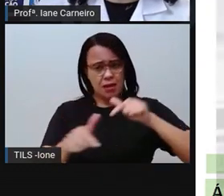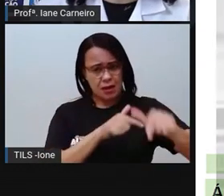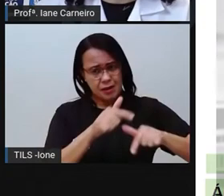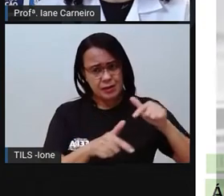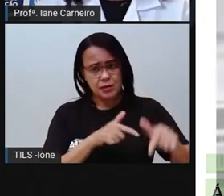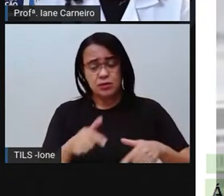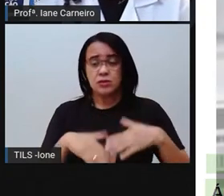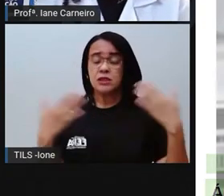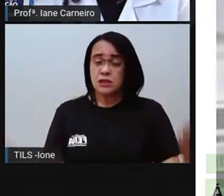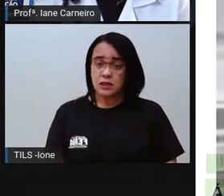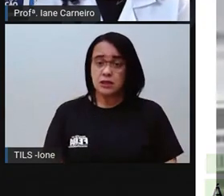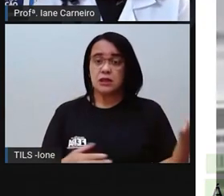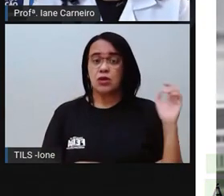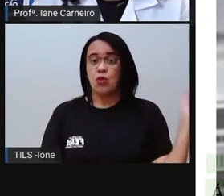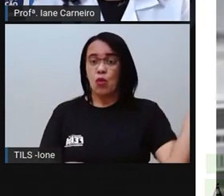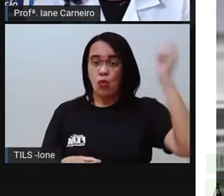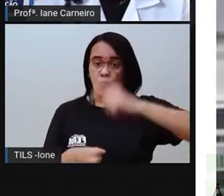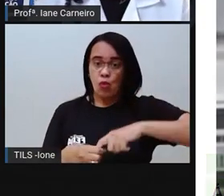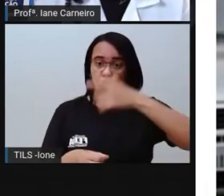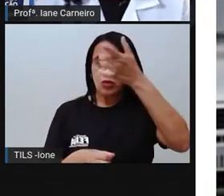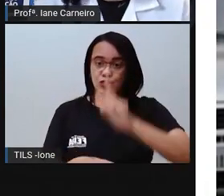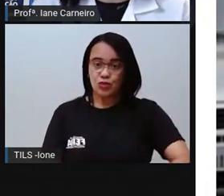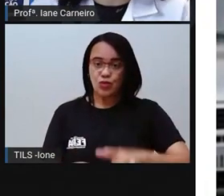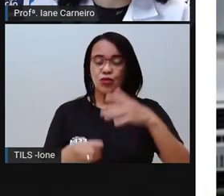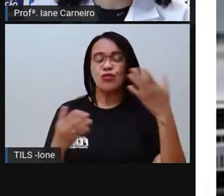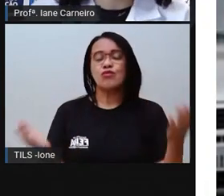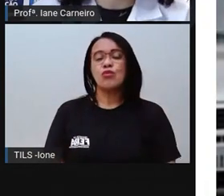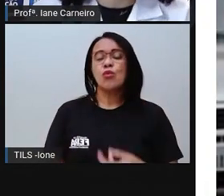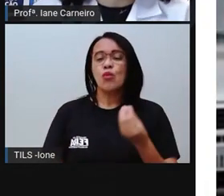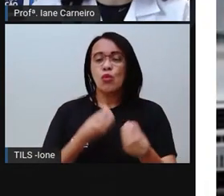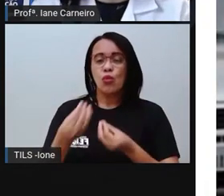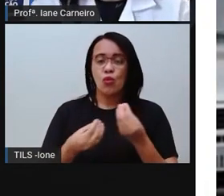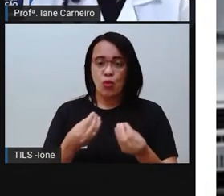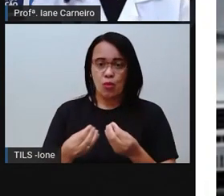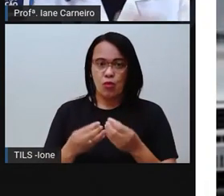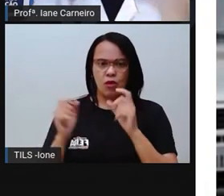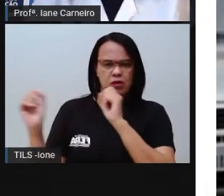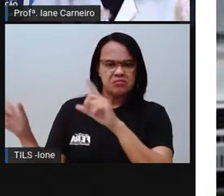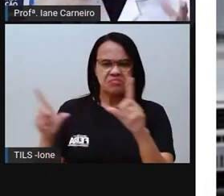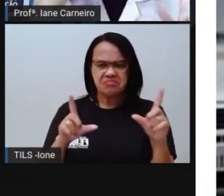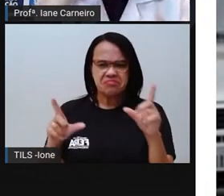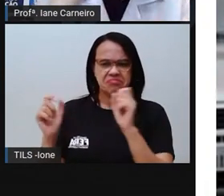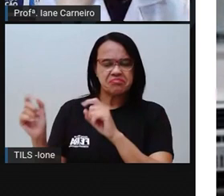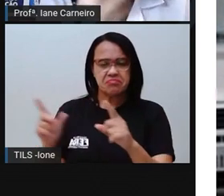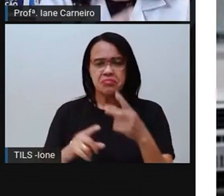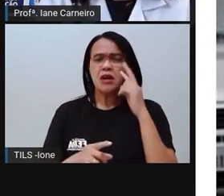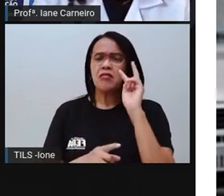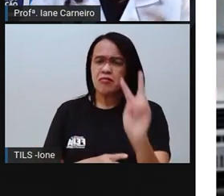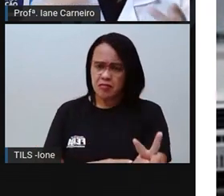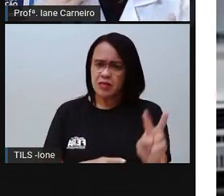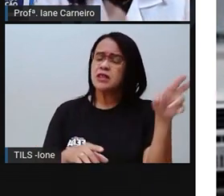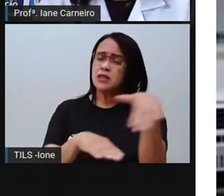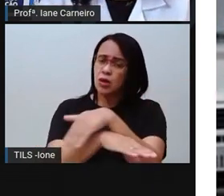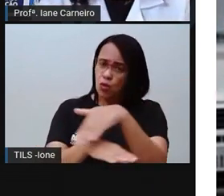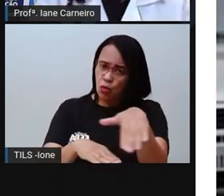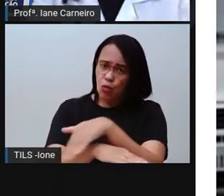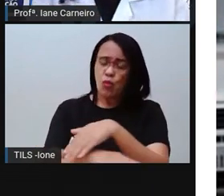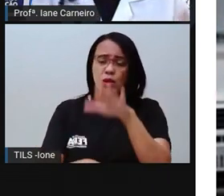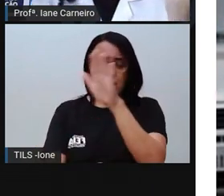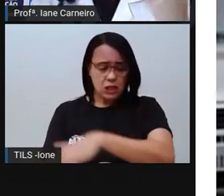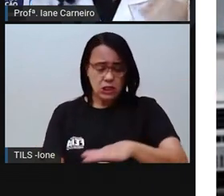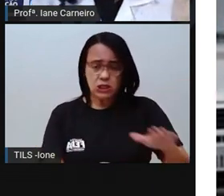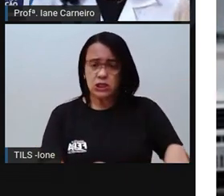retomar aqui com vocês, ó. A gente viu essas cenas na aula passada, de crianças vendendo doce, vendendo comida,